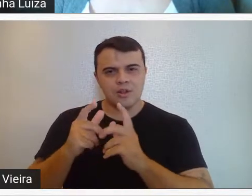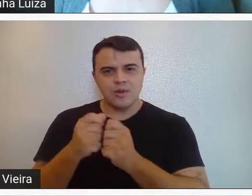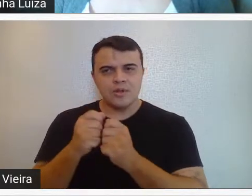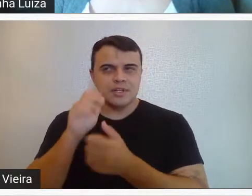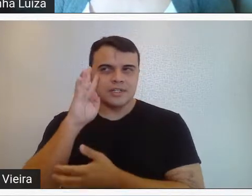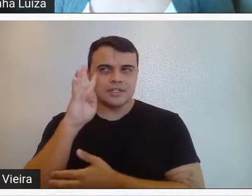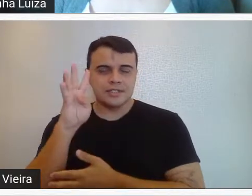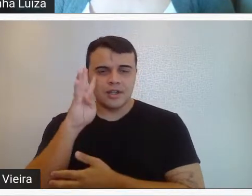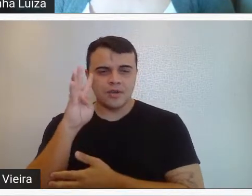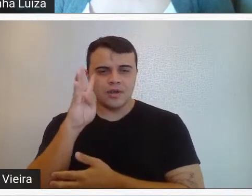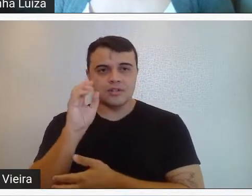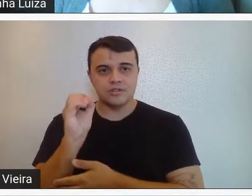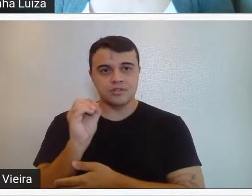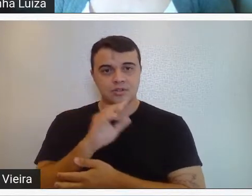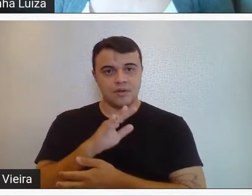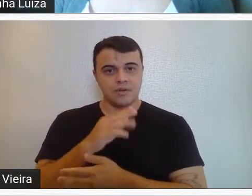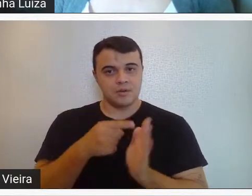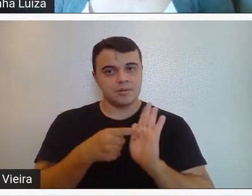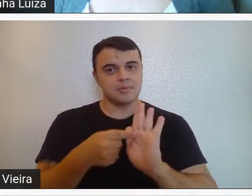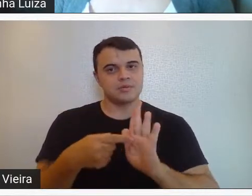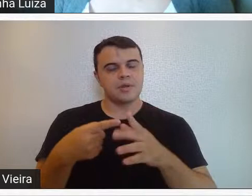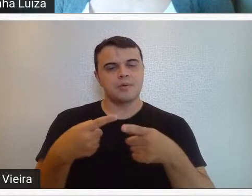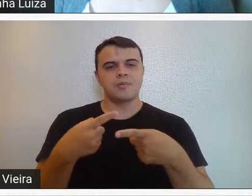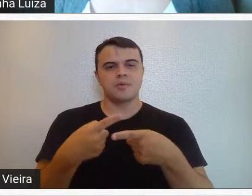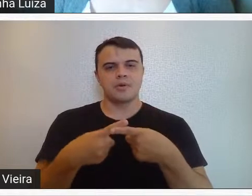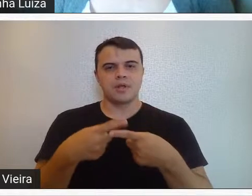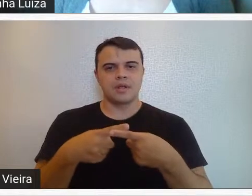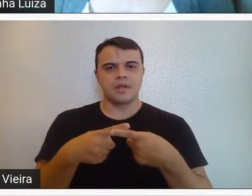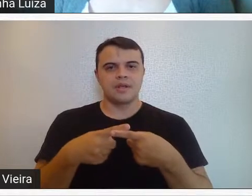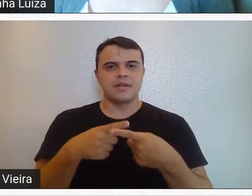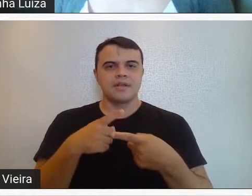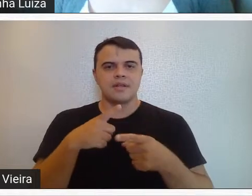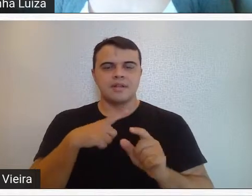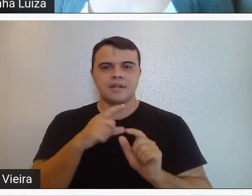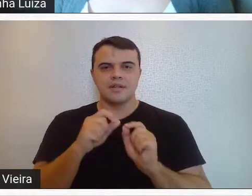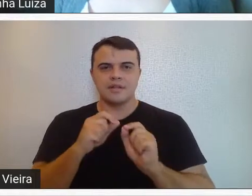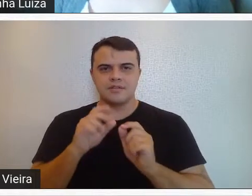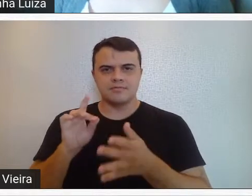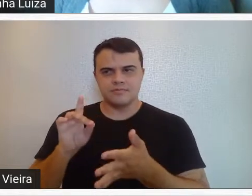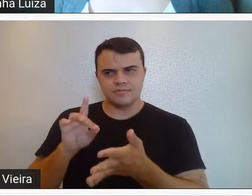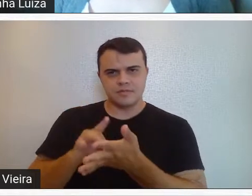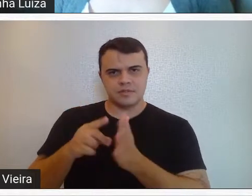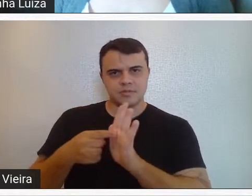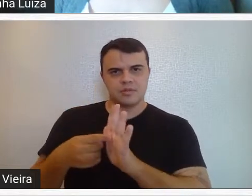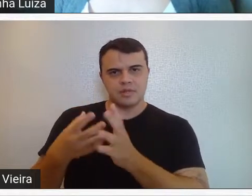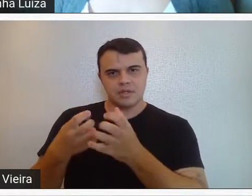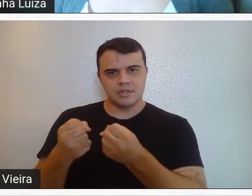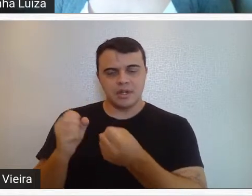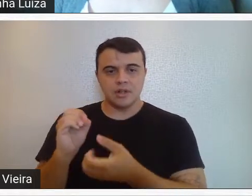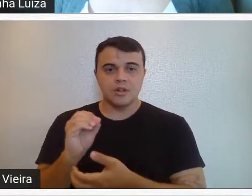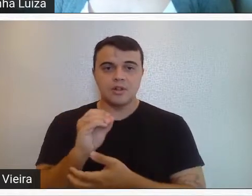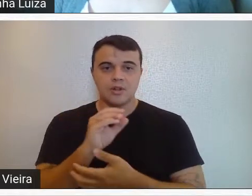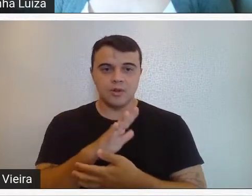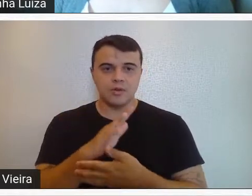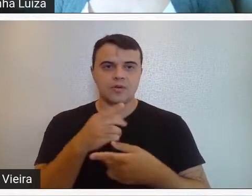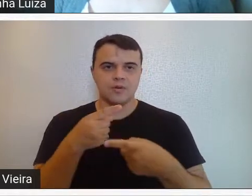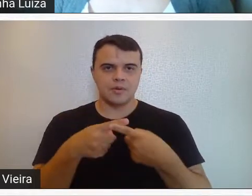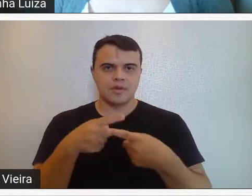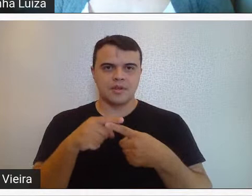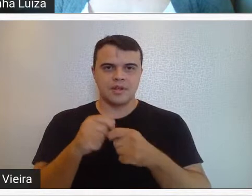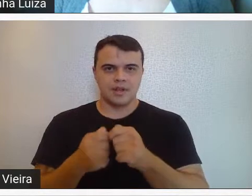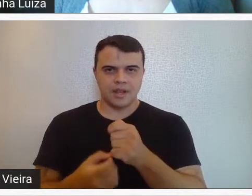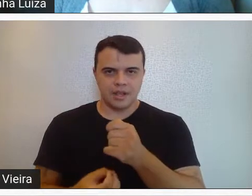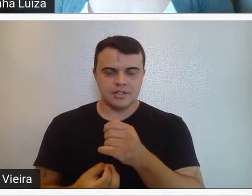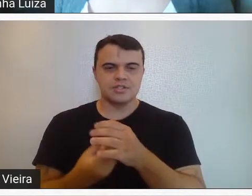neoconcretas aparecem justamente para a gente intimar todo esse modernismo construtivo